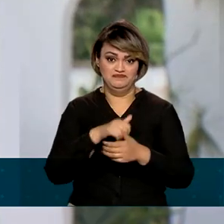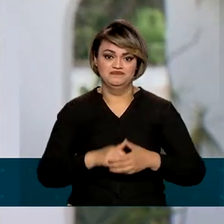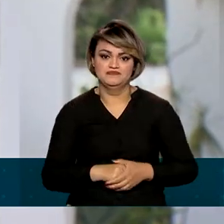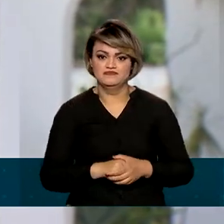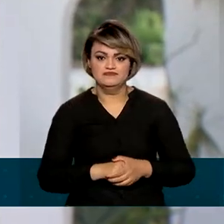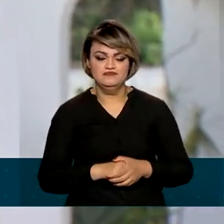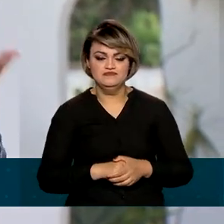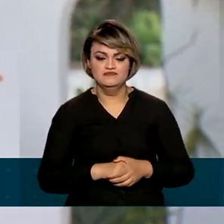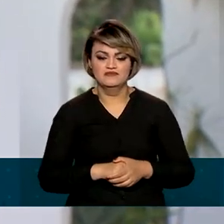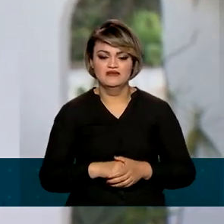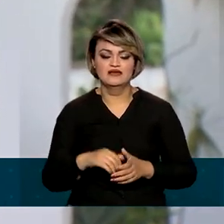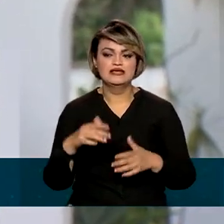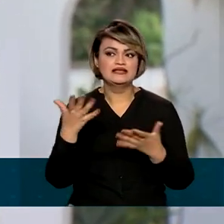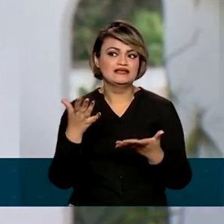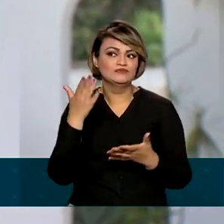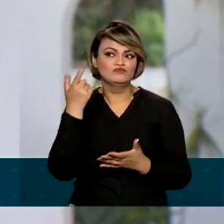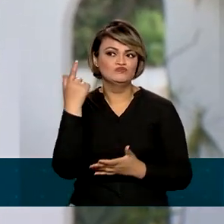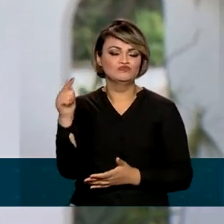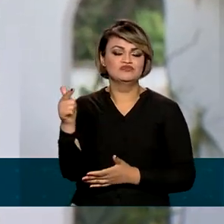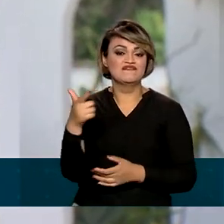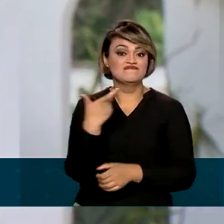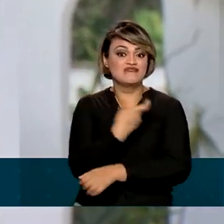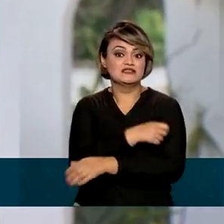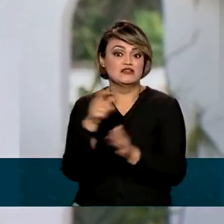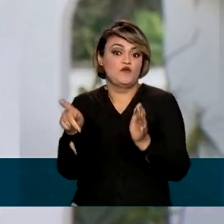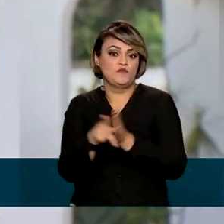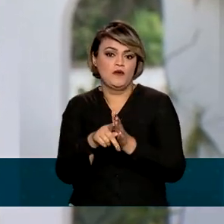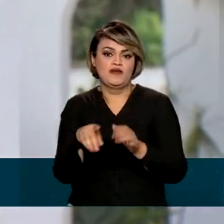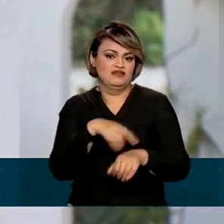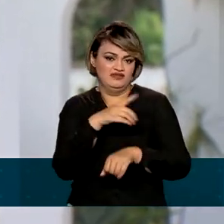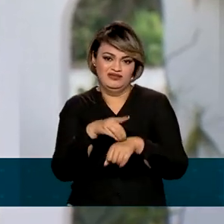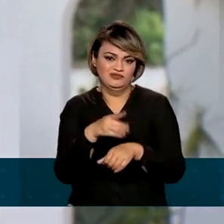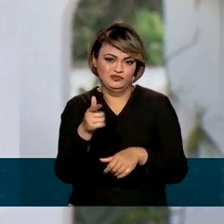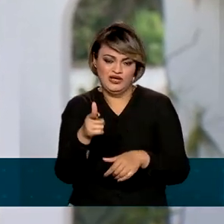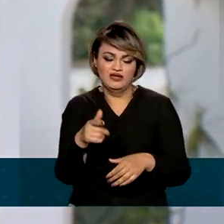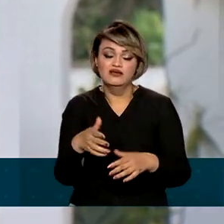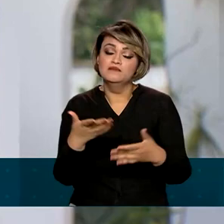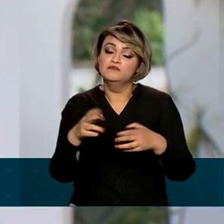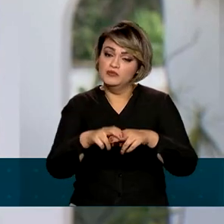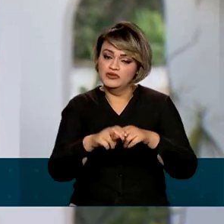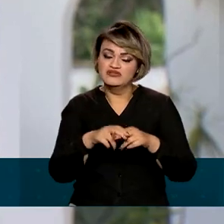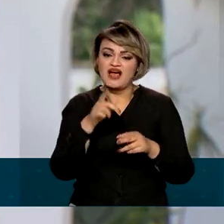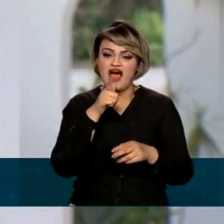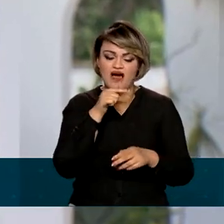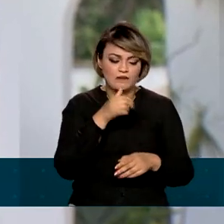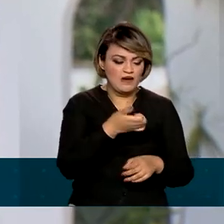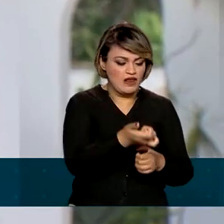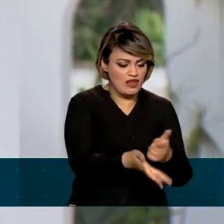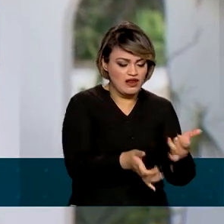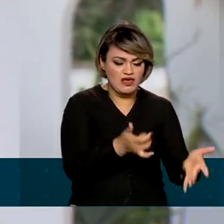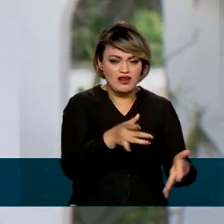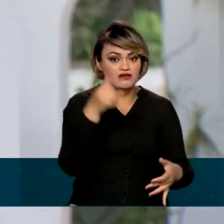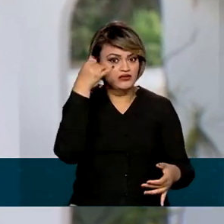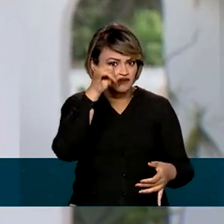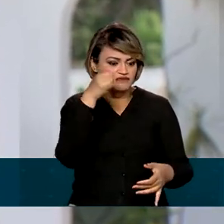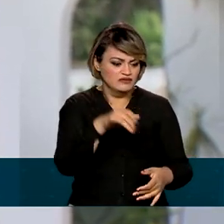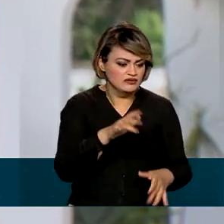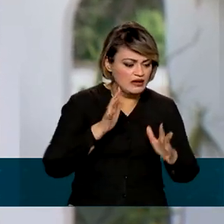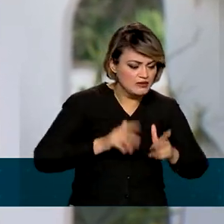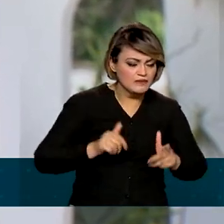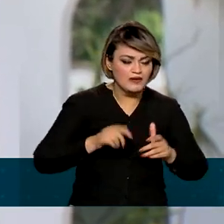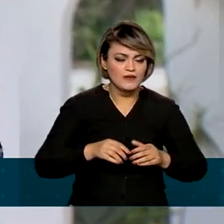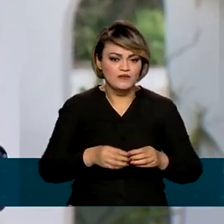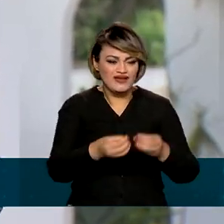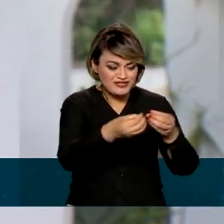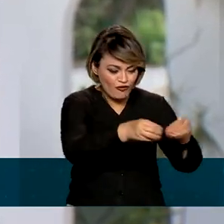aegypti. Como ainda não existe a vacina para a doença, é importante evitar água parada todos os dias, porque